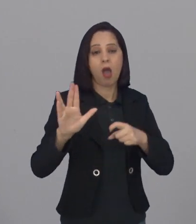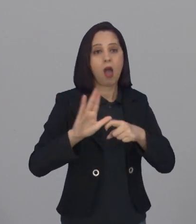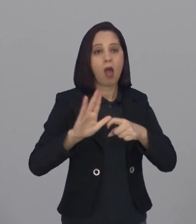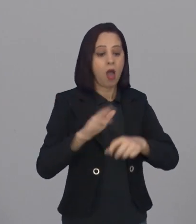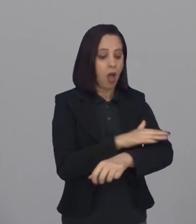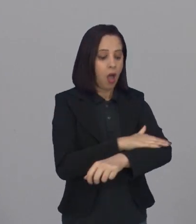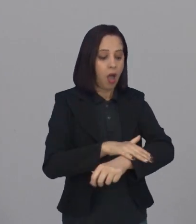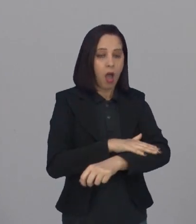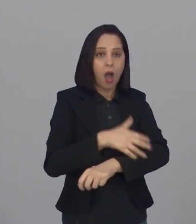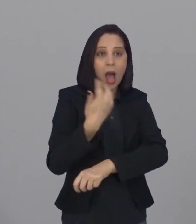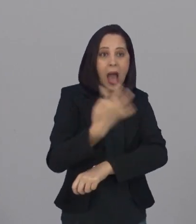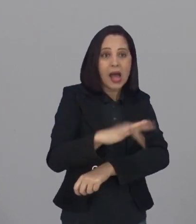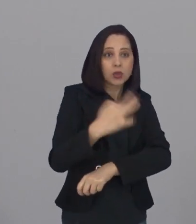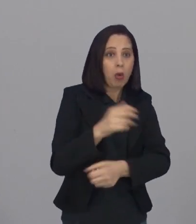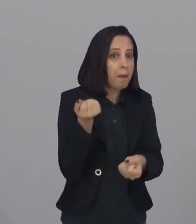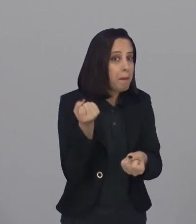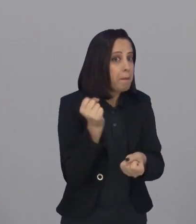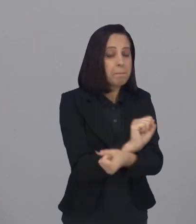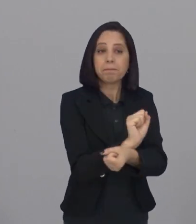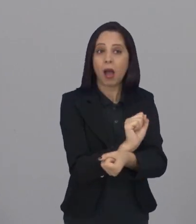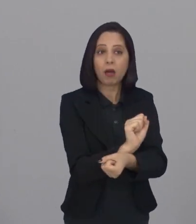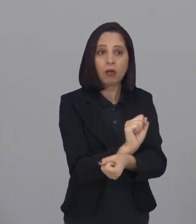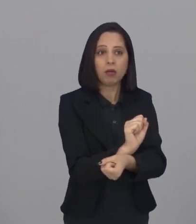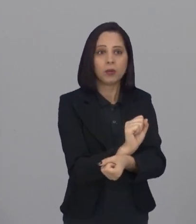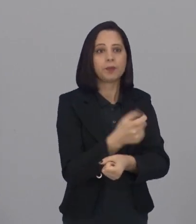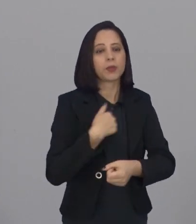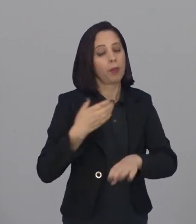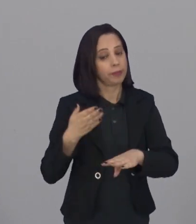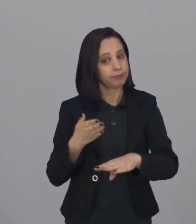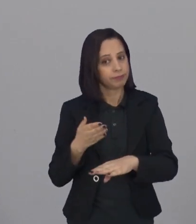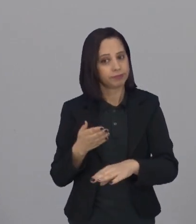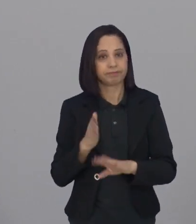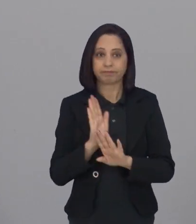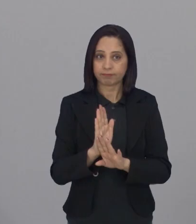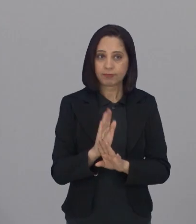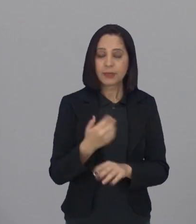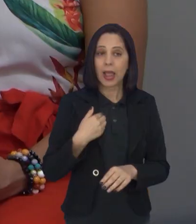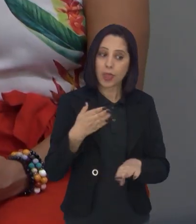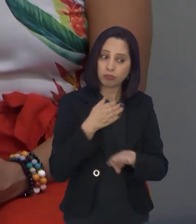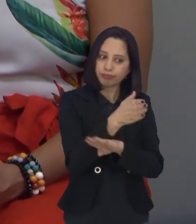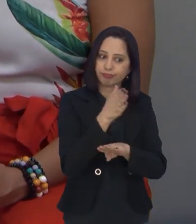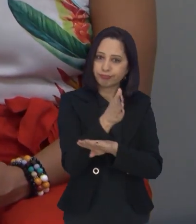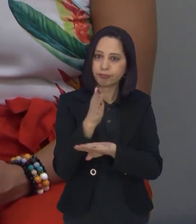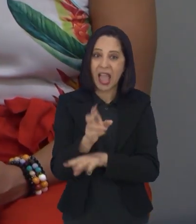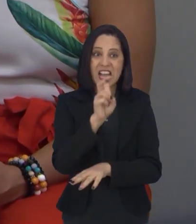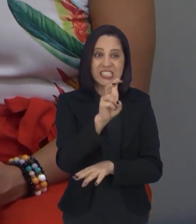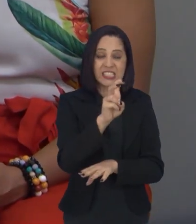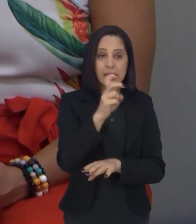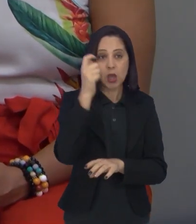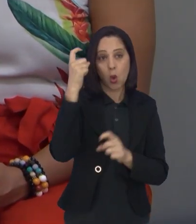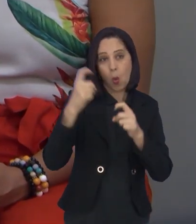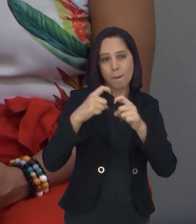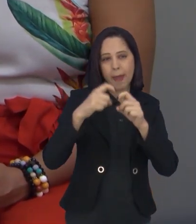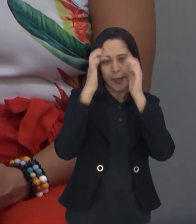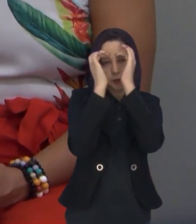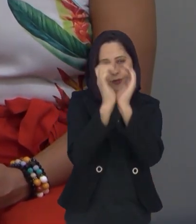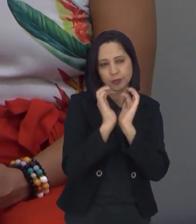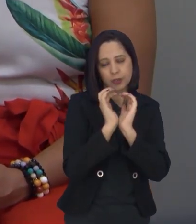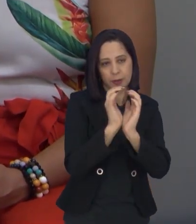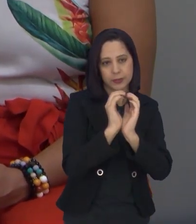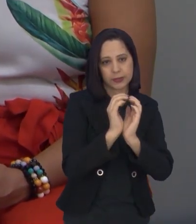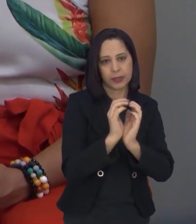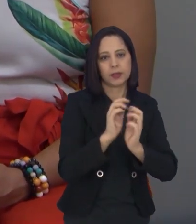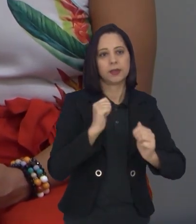Eu parei de tomar o medicamento, procurei um novo neuro, na verdade eu passei por cinco neuros. E esse último eu gostei